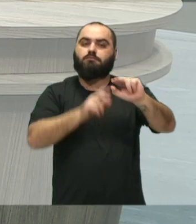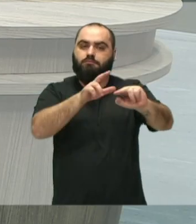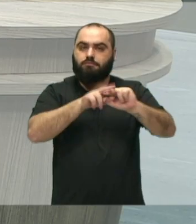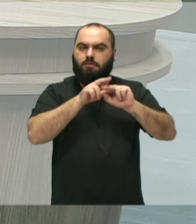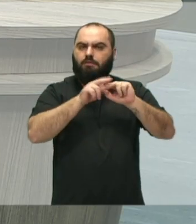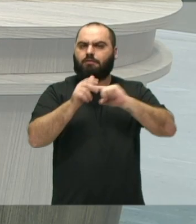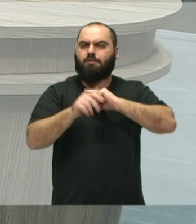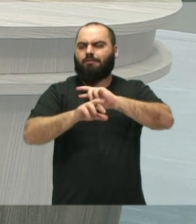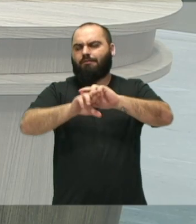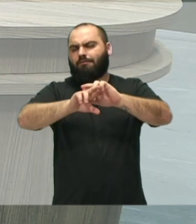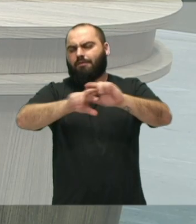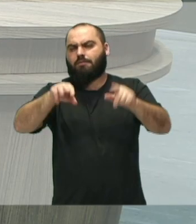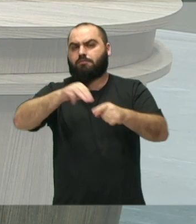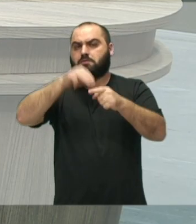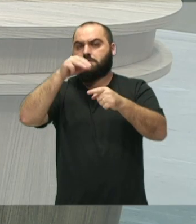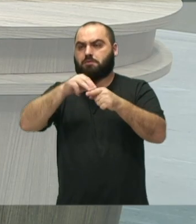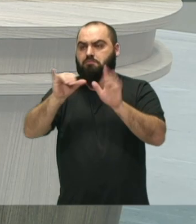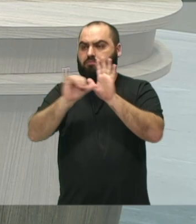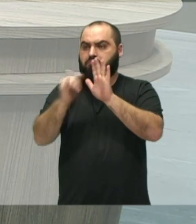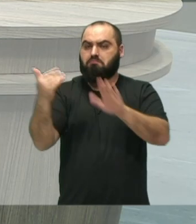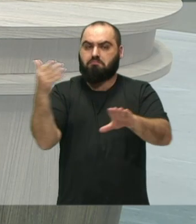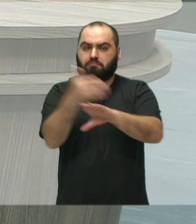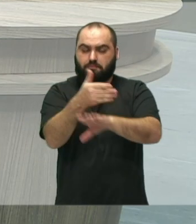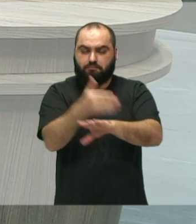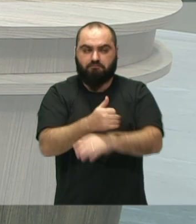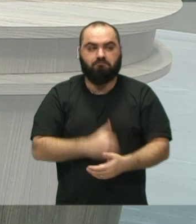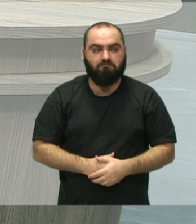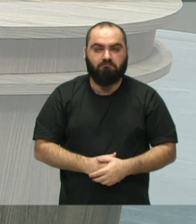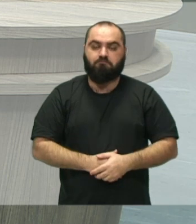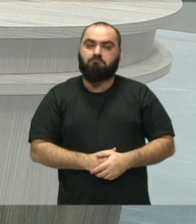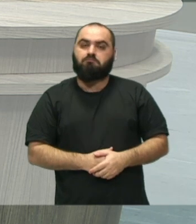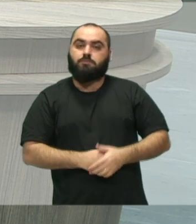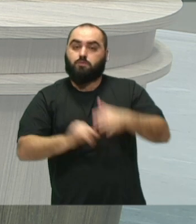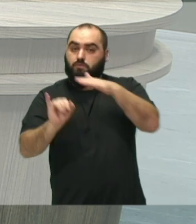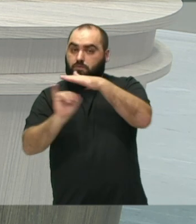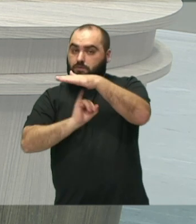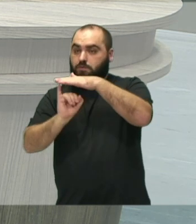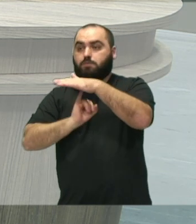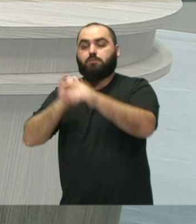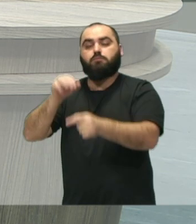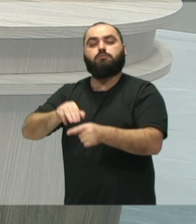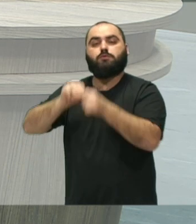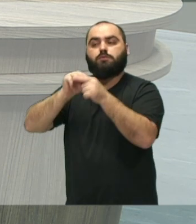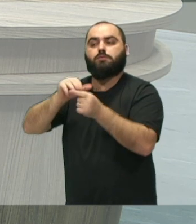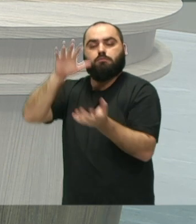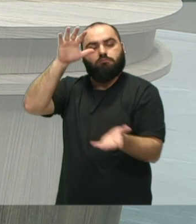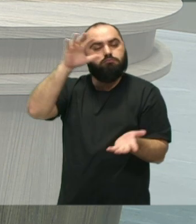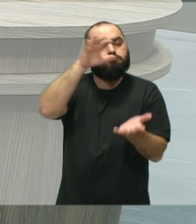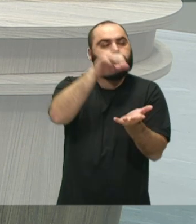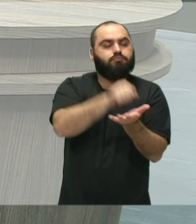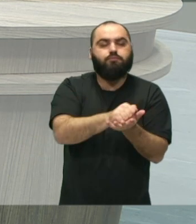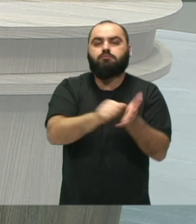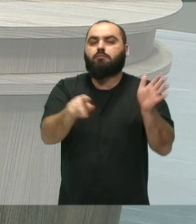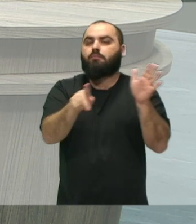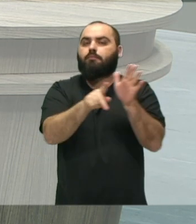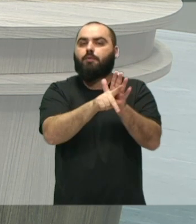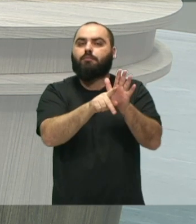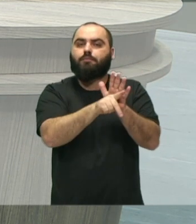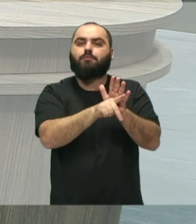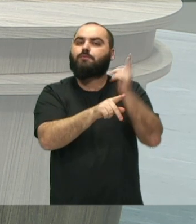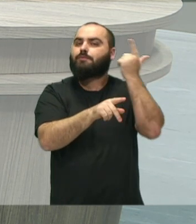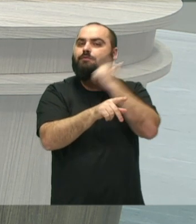participarem e o Conservatório se inscreveu na categoria de municípios que promovam a formação